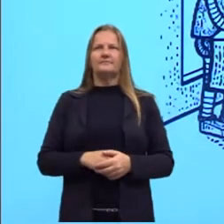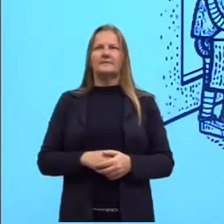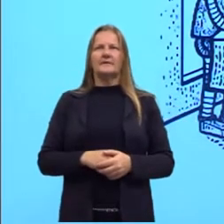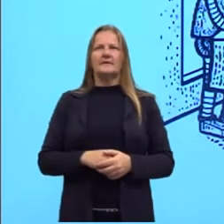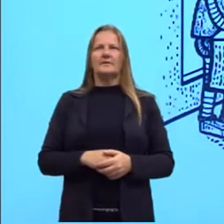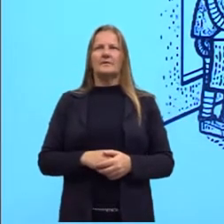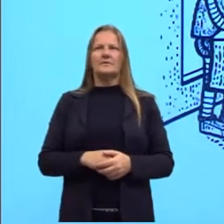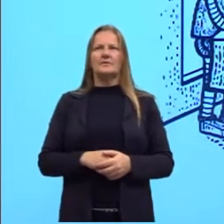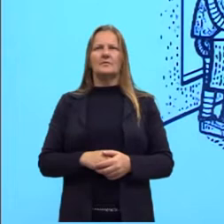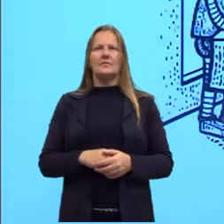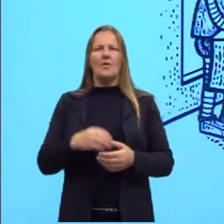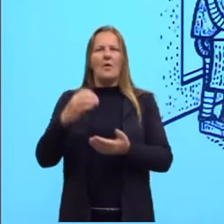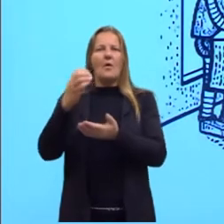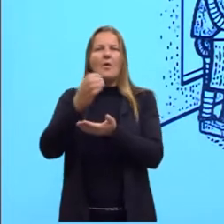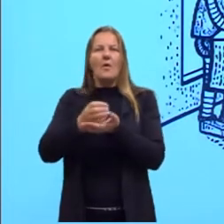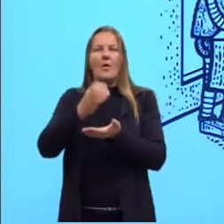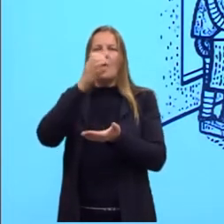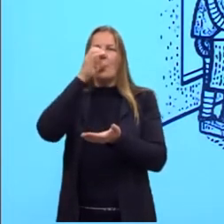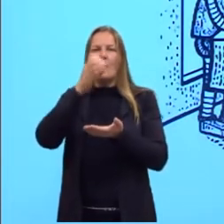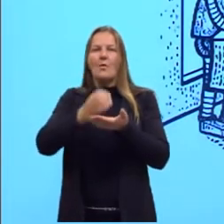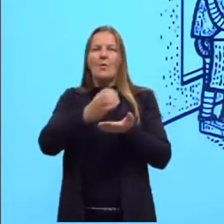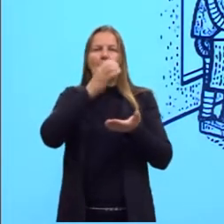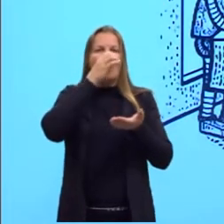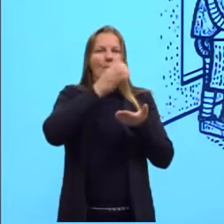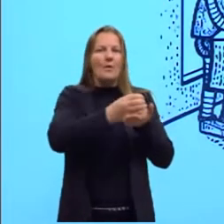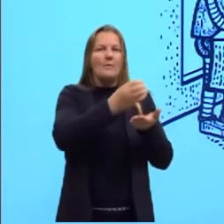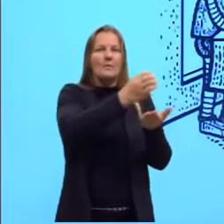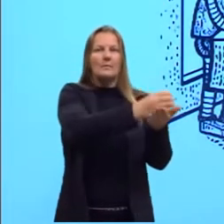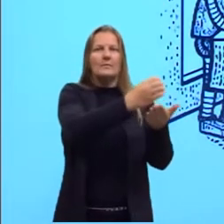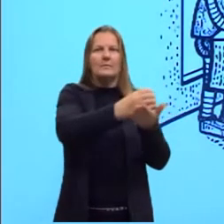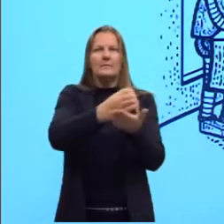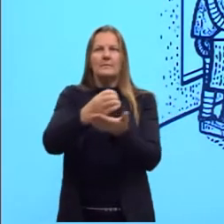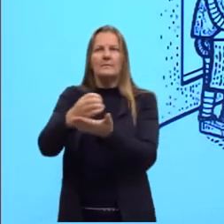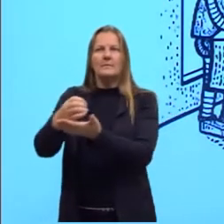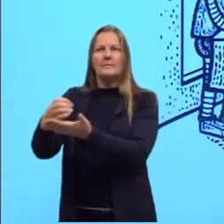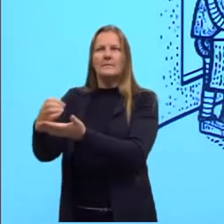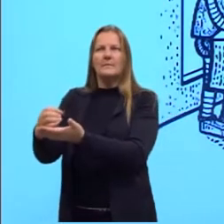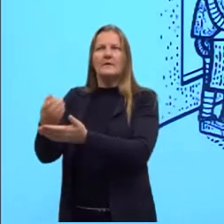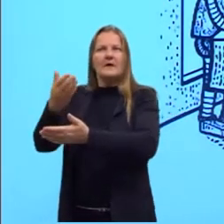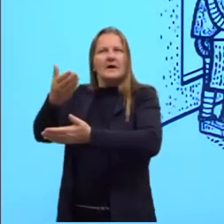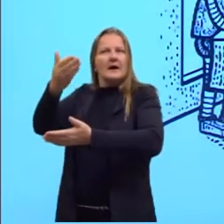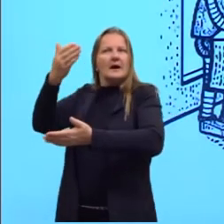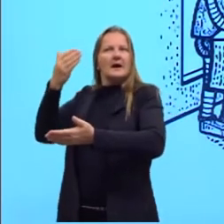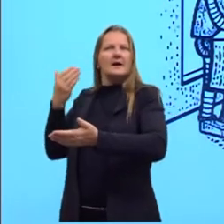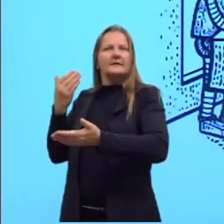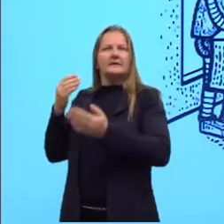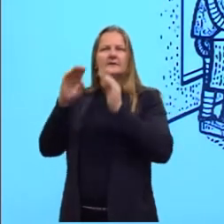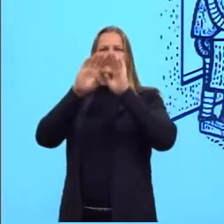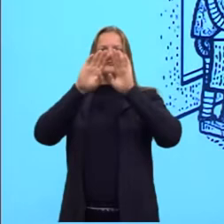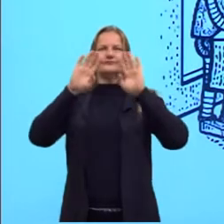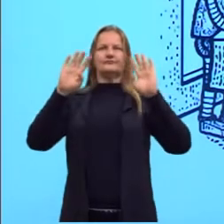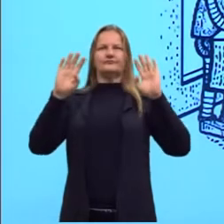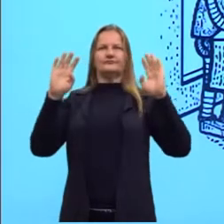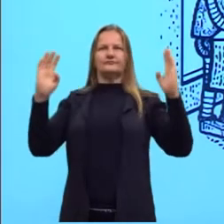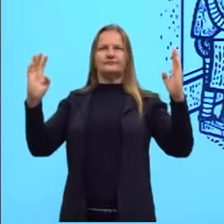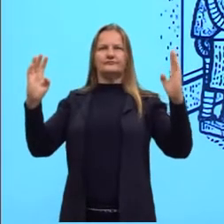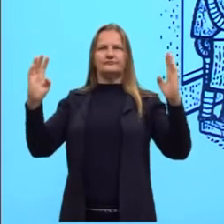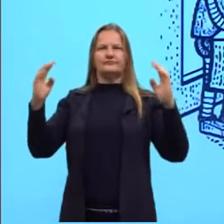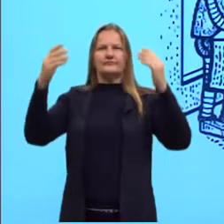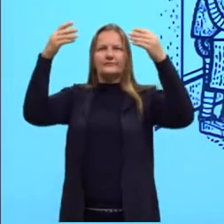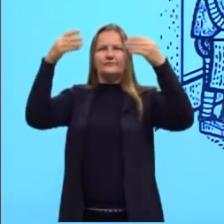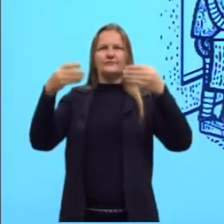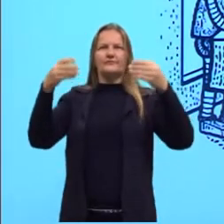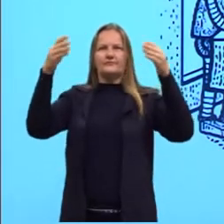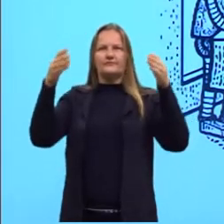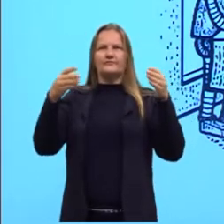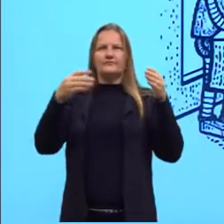Vários copos em cima dessa mesa. Olha aqui atrás esse cenário. Olha aqui essas paredes